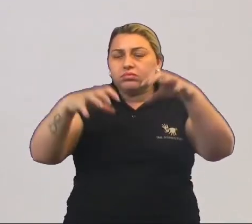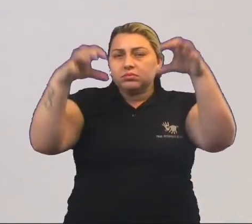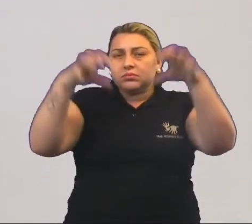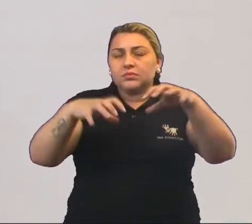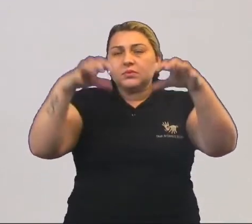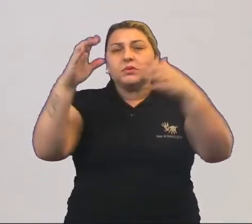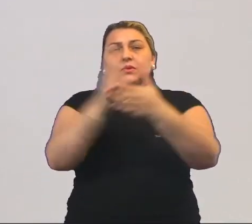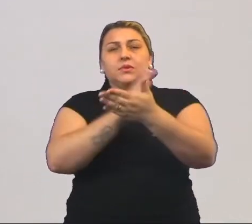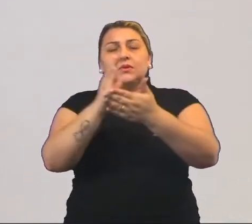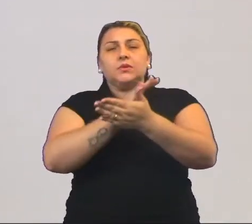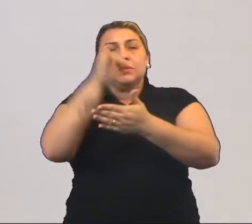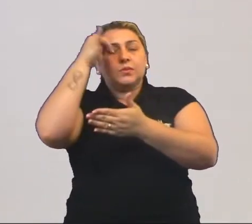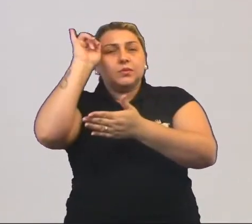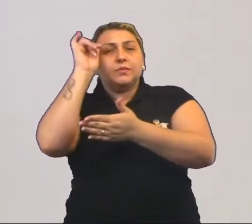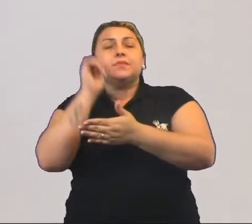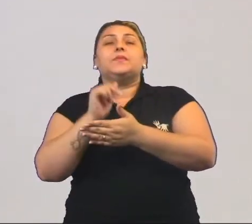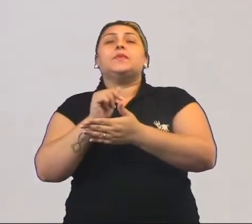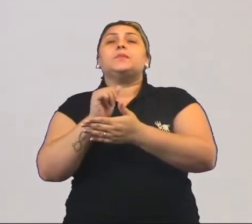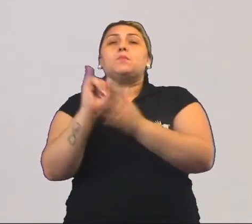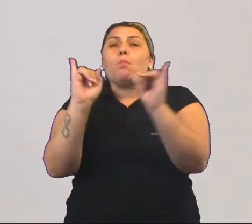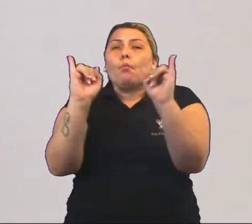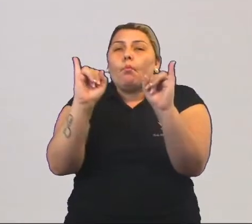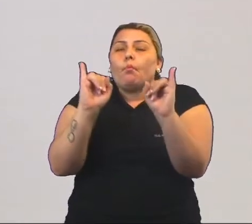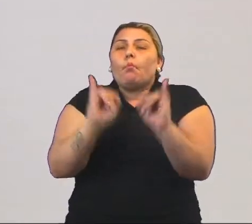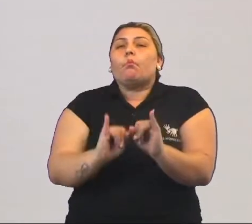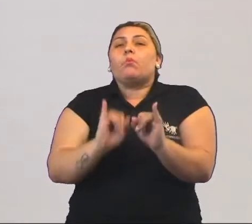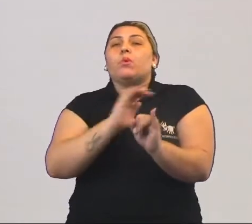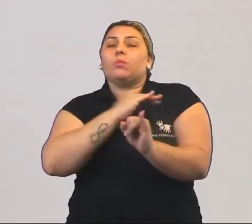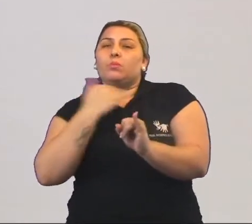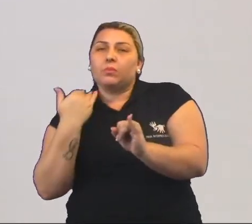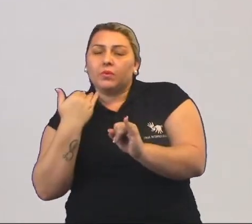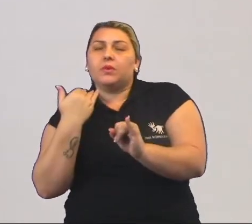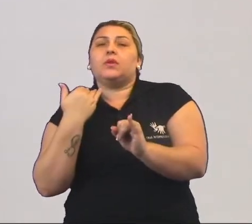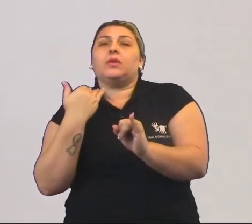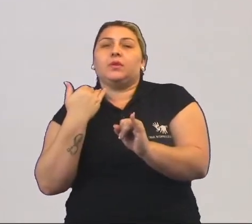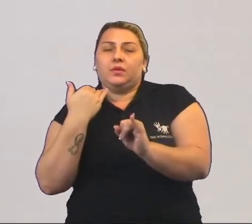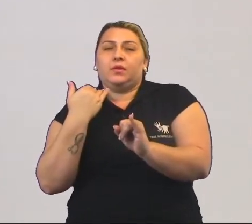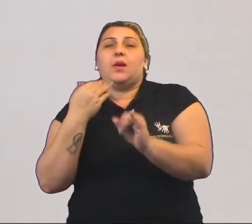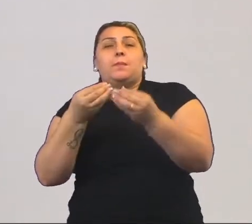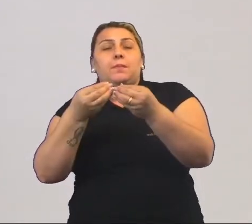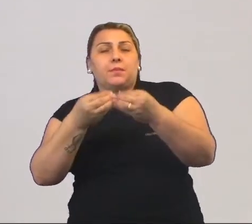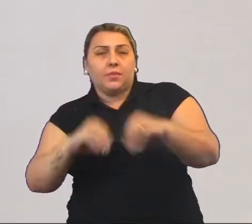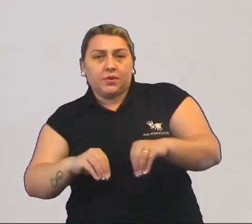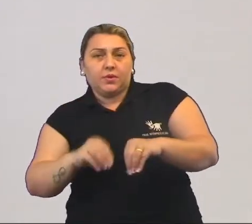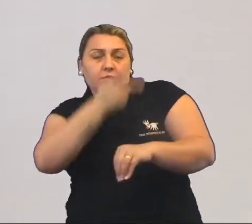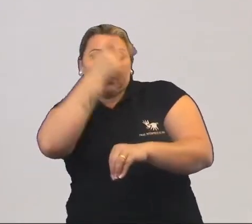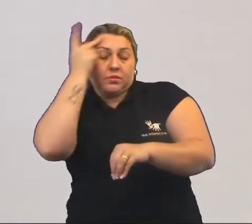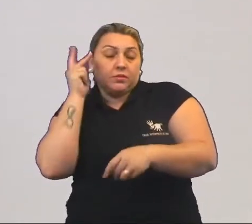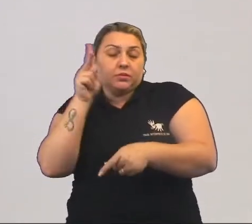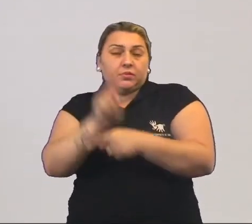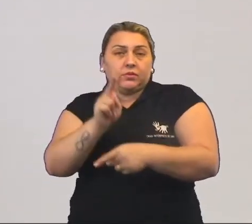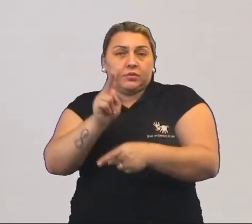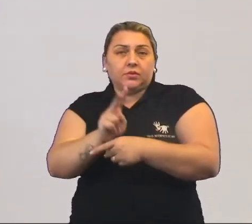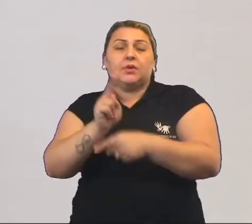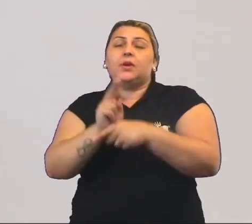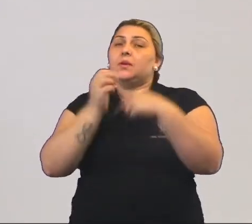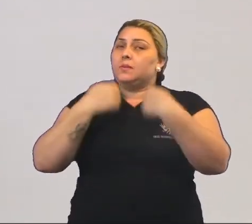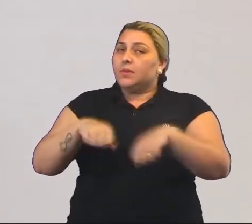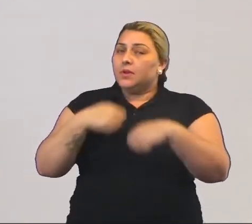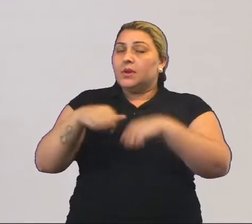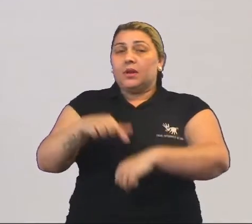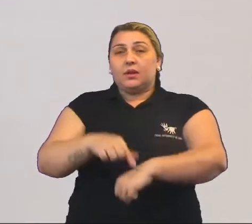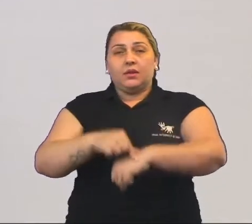vezes, o gado ficasse muito magro e acabasse morrendo, o que causava grande prejuízo para as pessoas que estavam